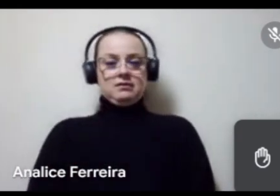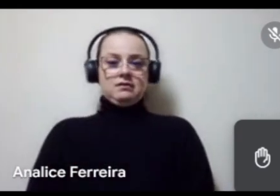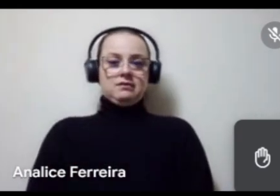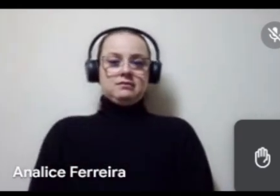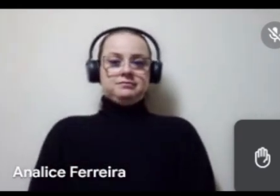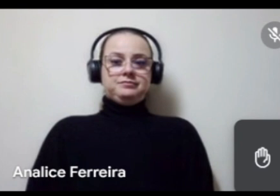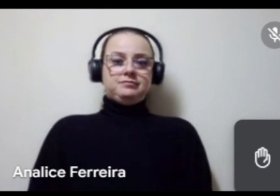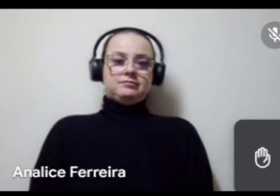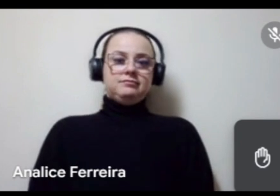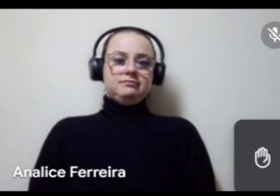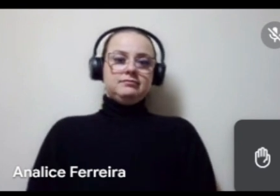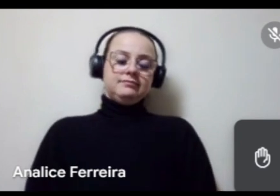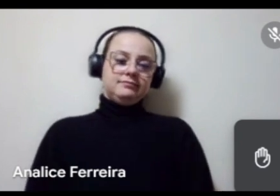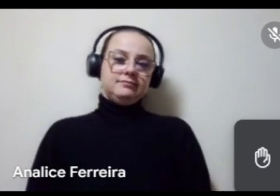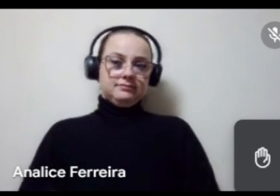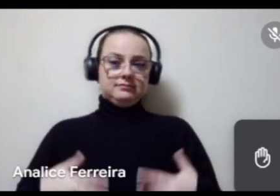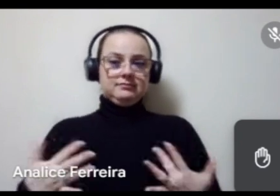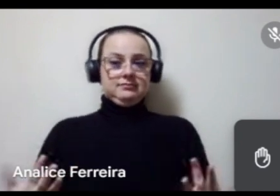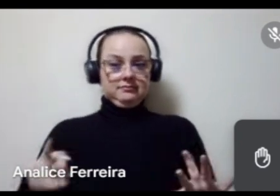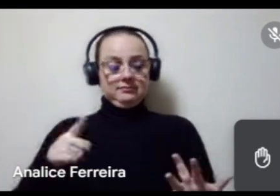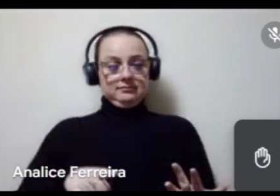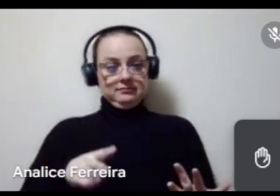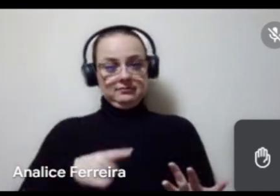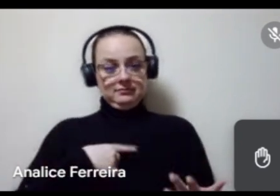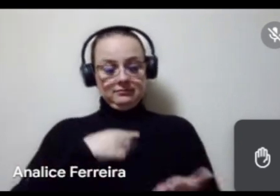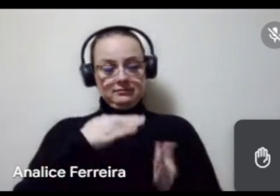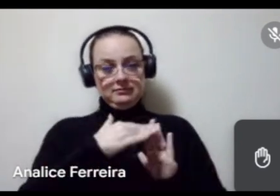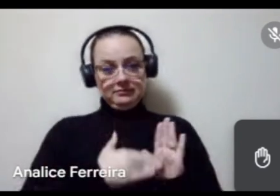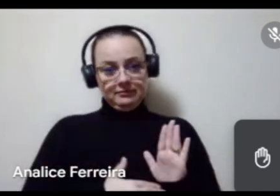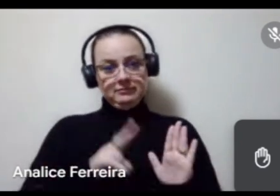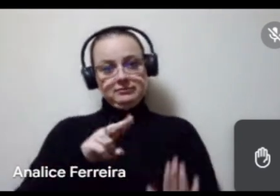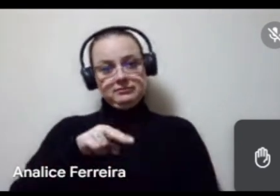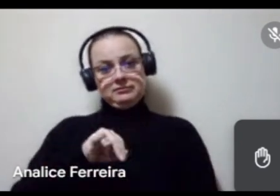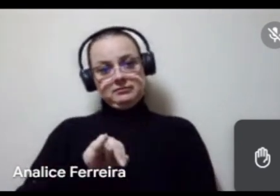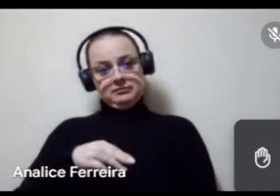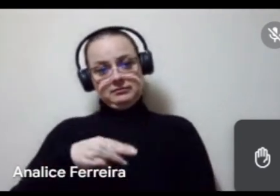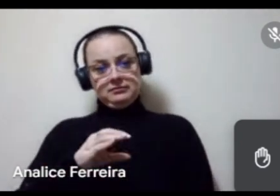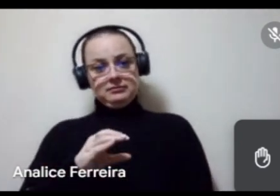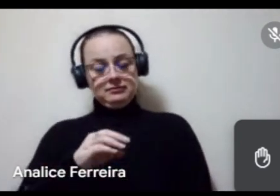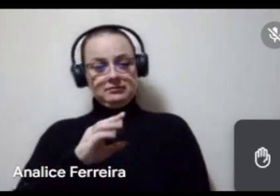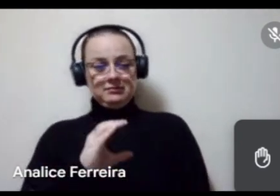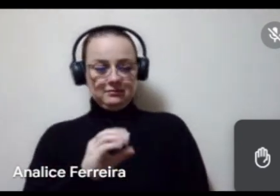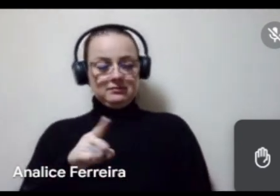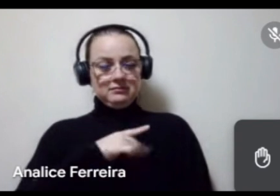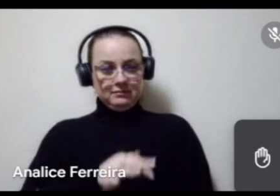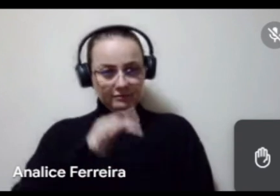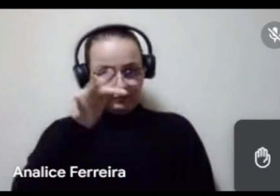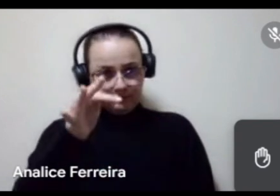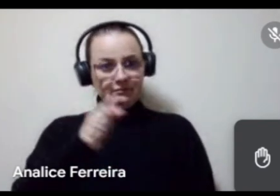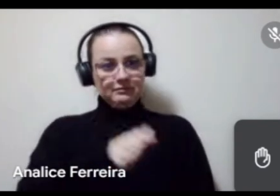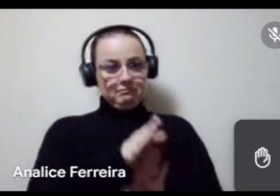Olha, na cartilha criada pelo MINK para orientar tanto os entes federativos quanto os